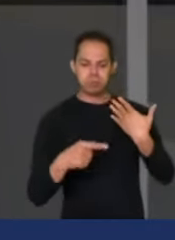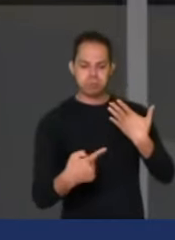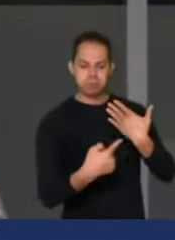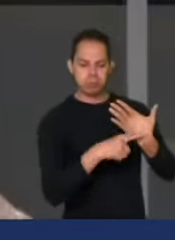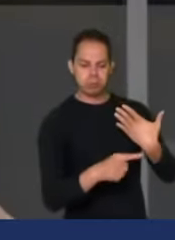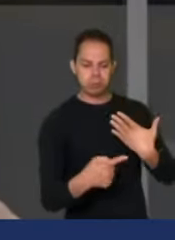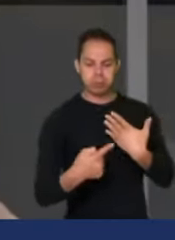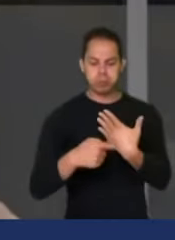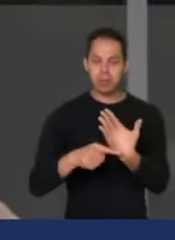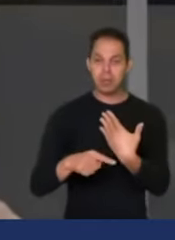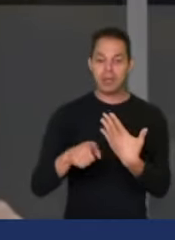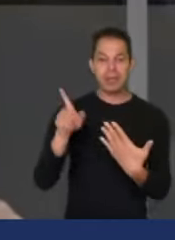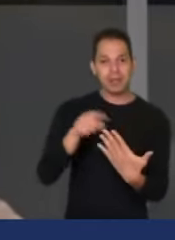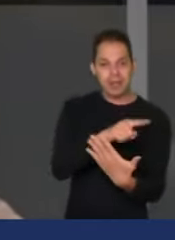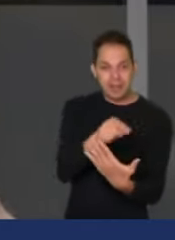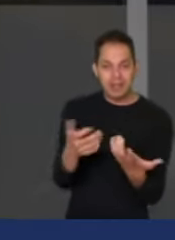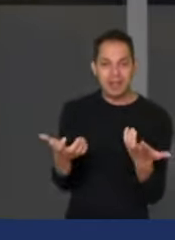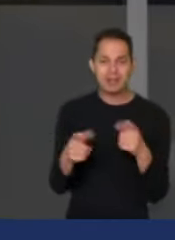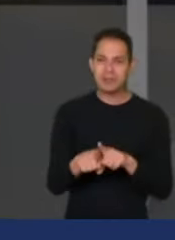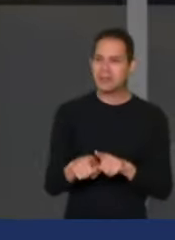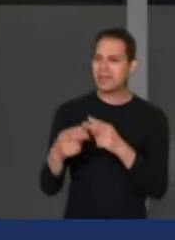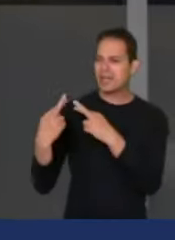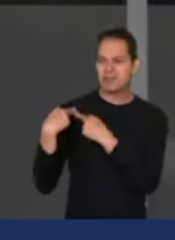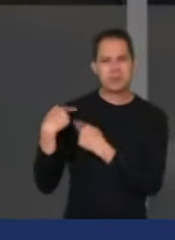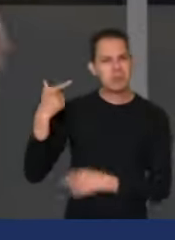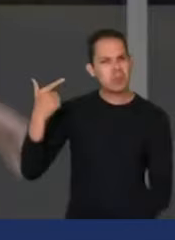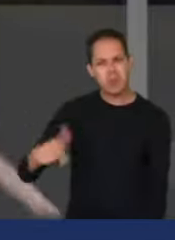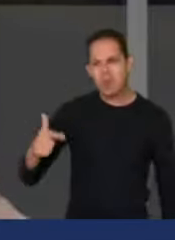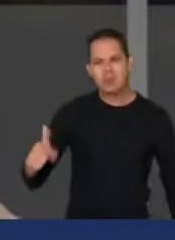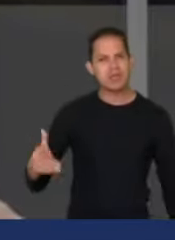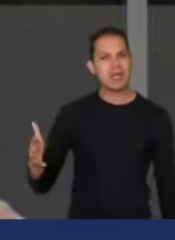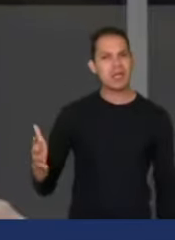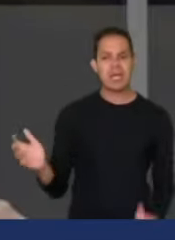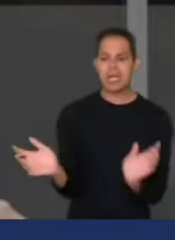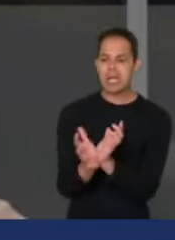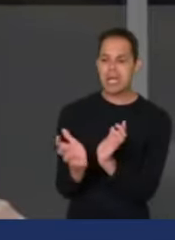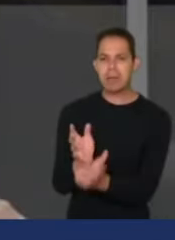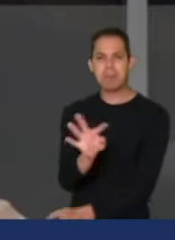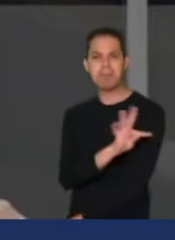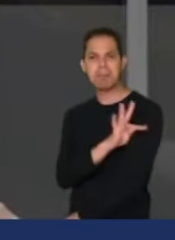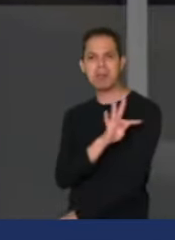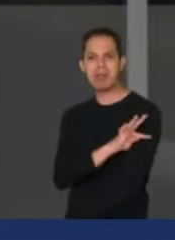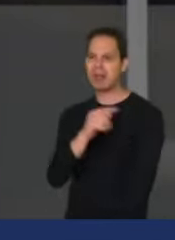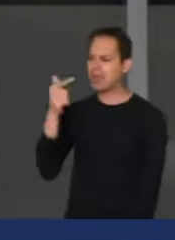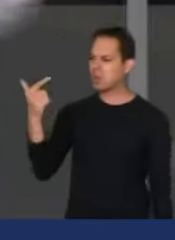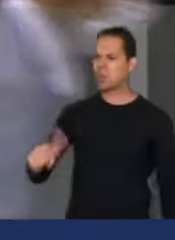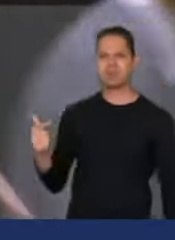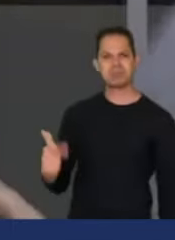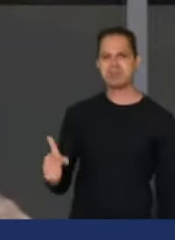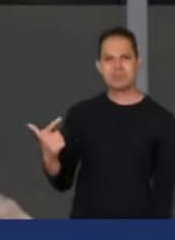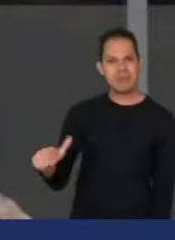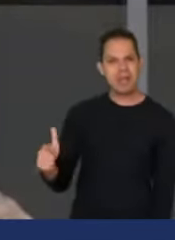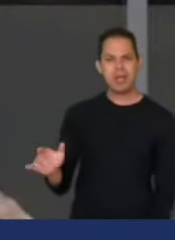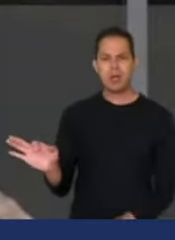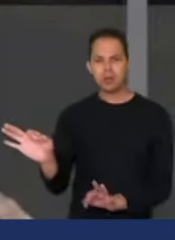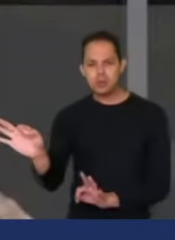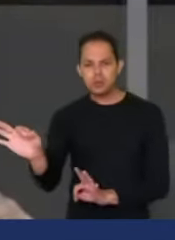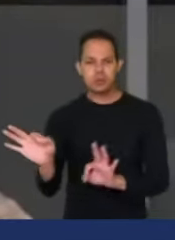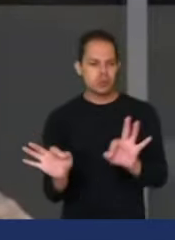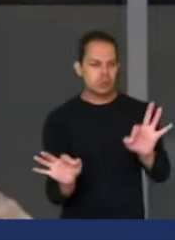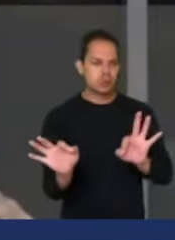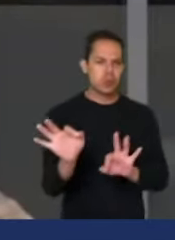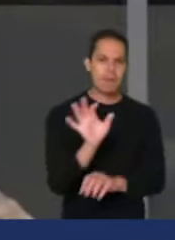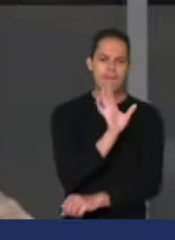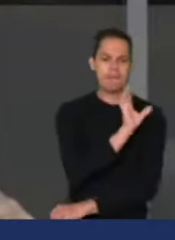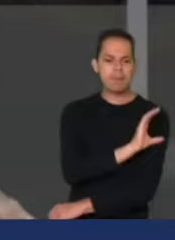irresponsável. Não tem nenhuma equipe técnica para poder estar coordenando as suas